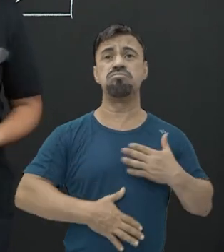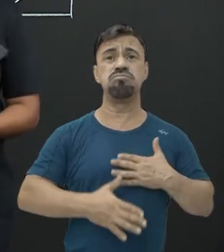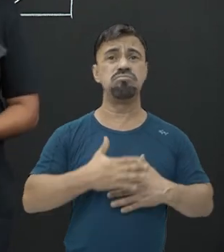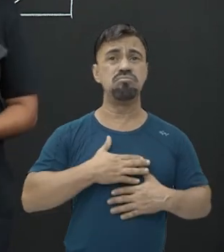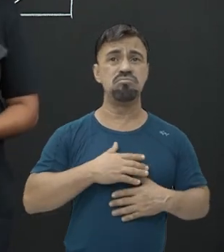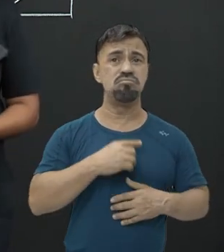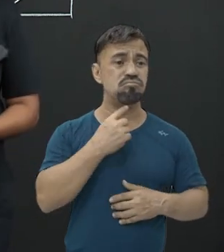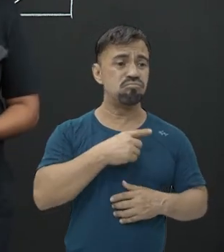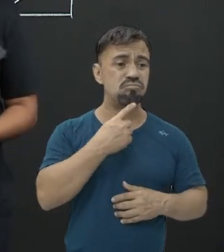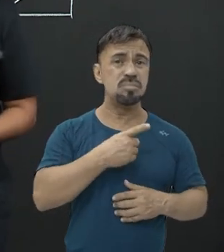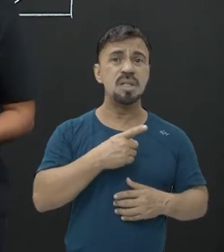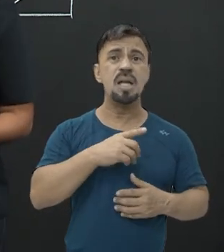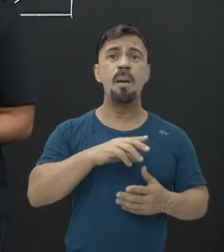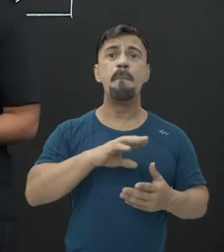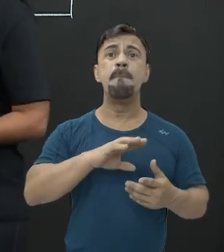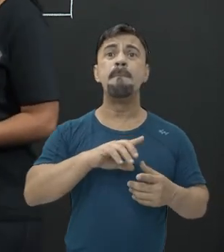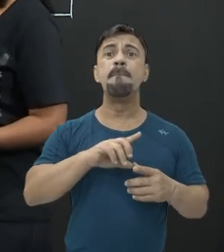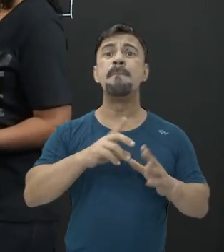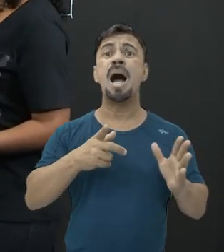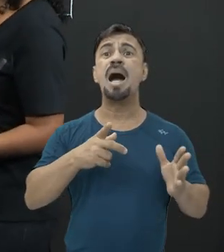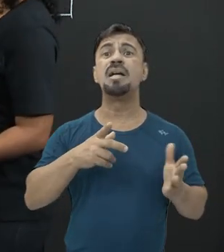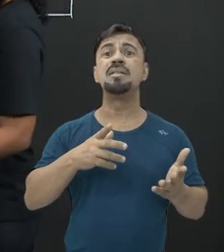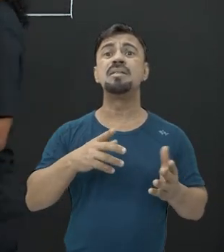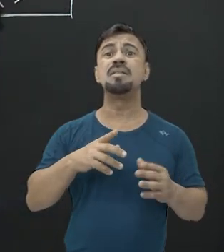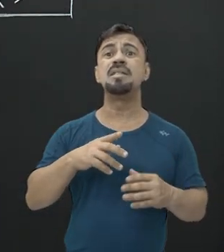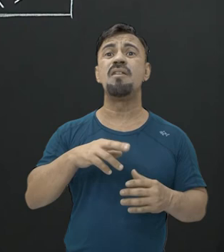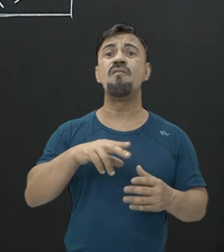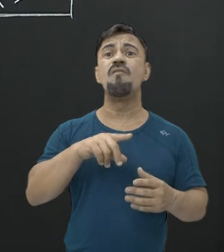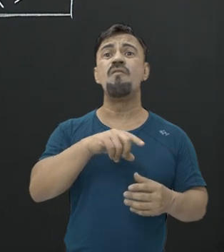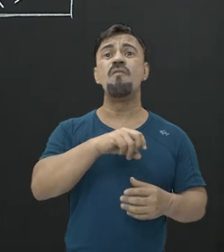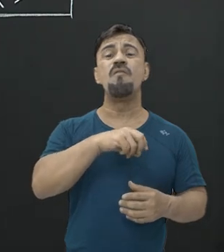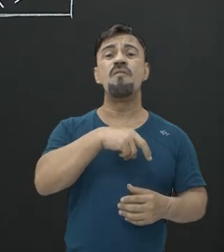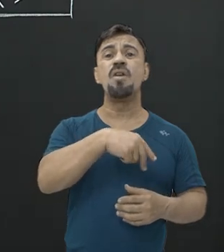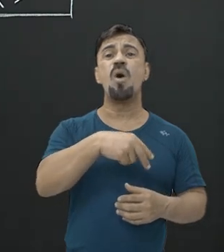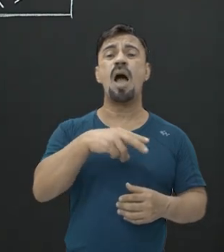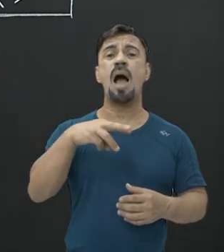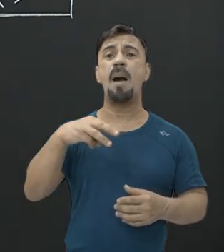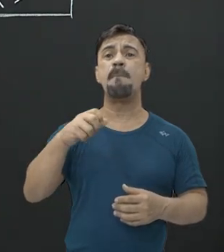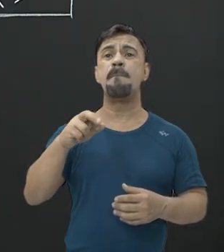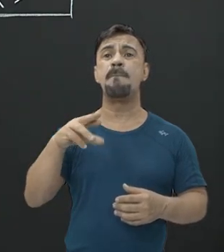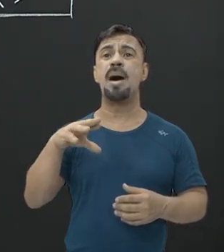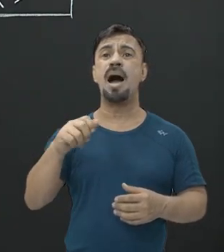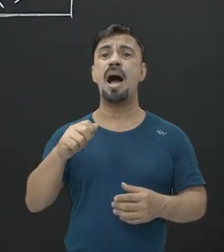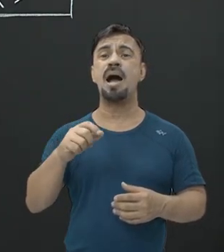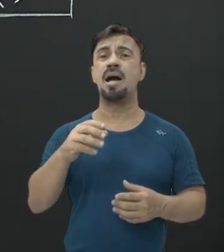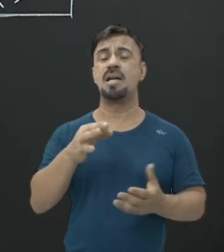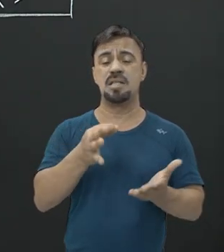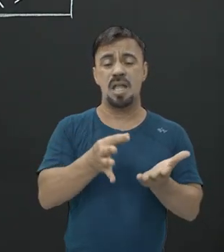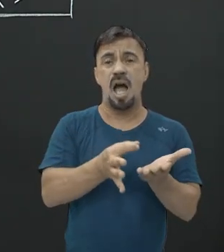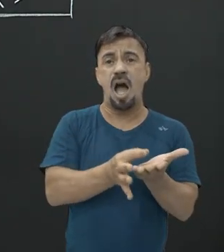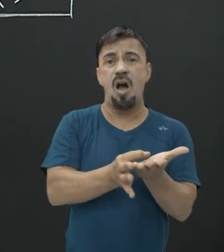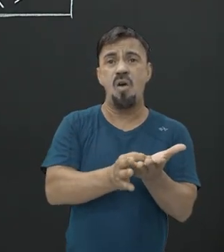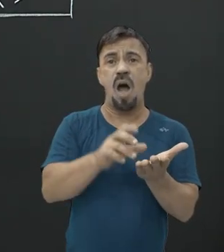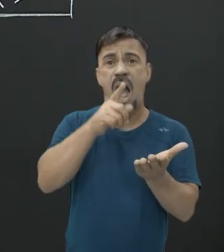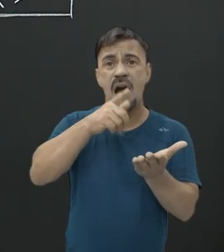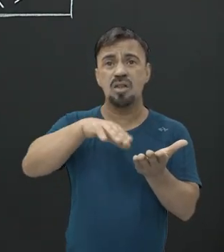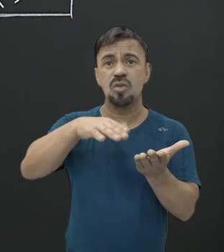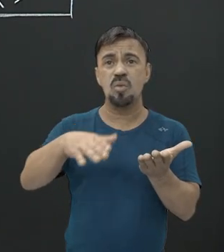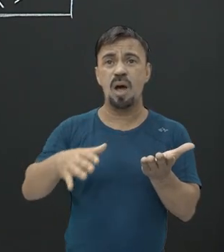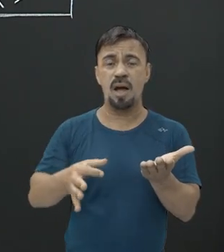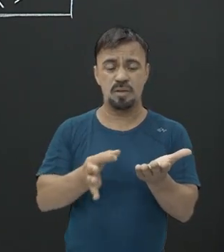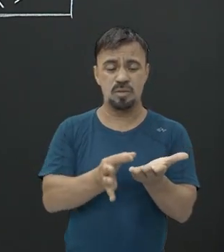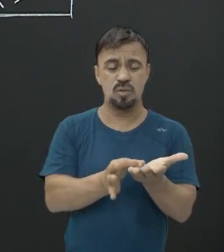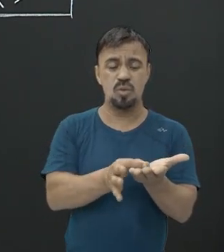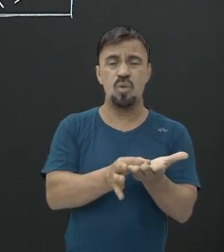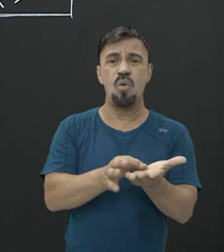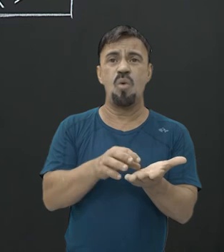marca dele ficou. Como assim? Eu tenho, por exemplo, aqui a minha concha. Então, essa rocha, aquele solo, ele estava